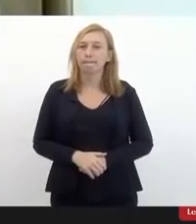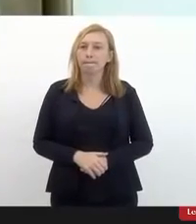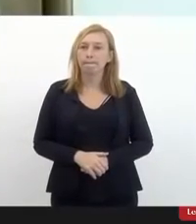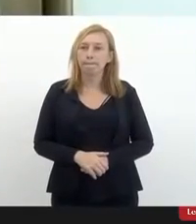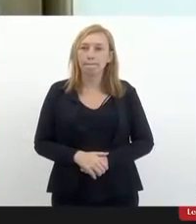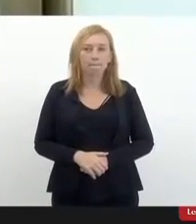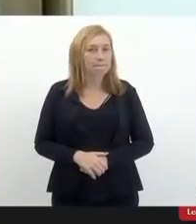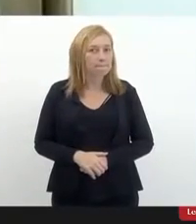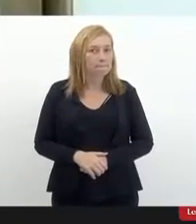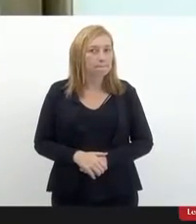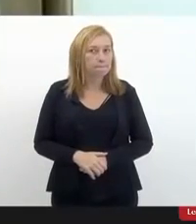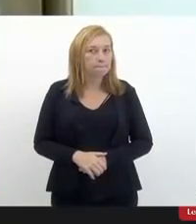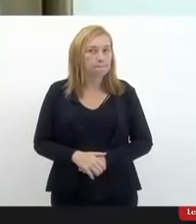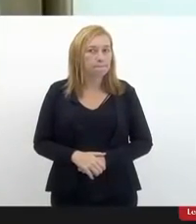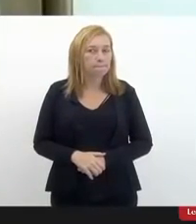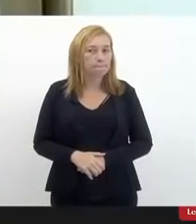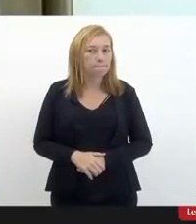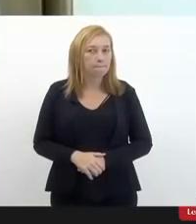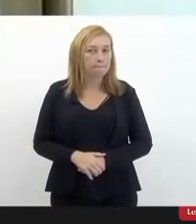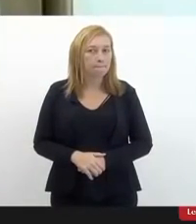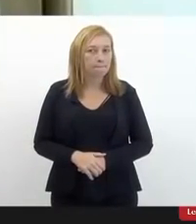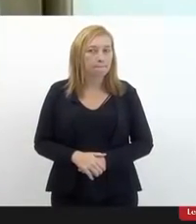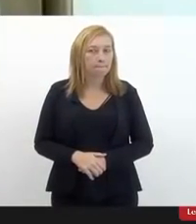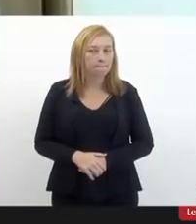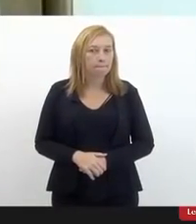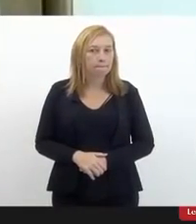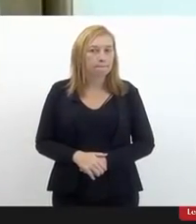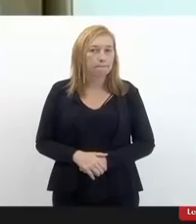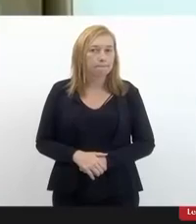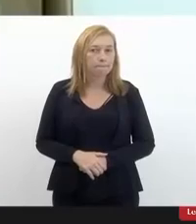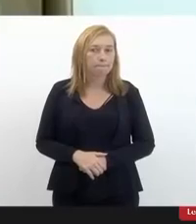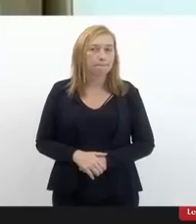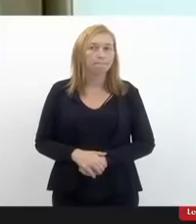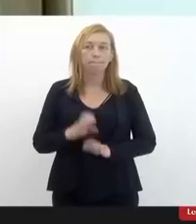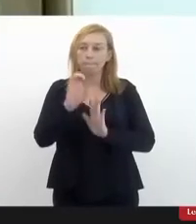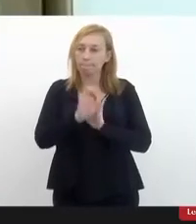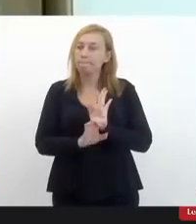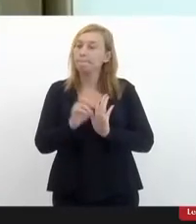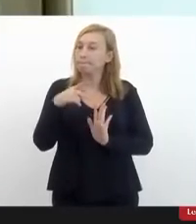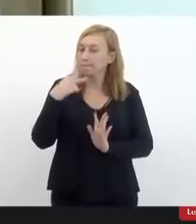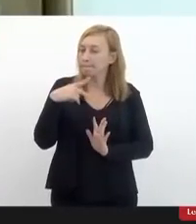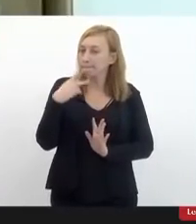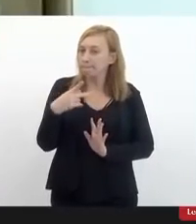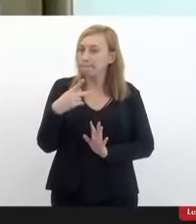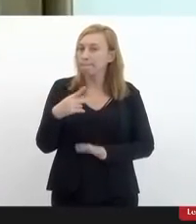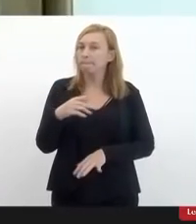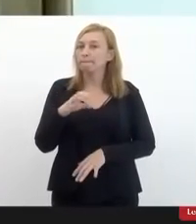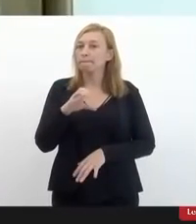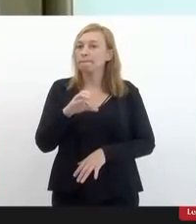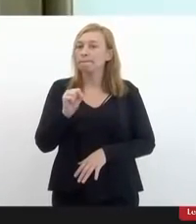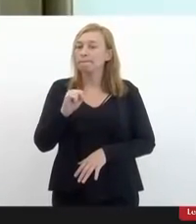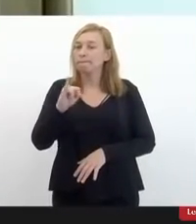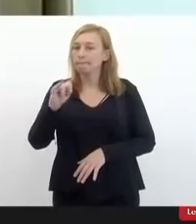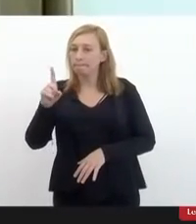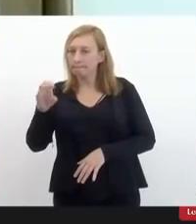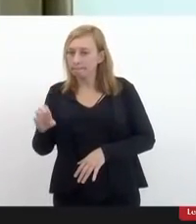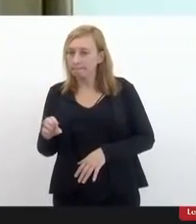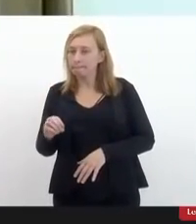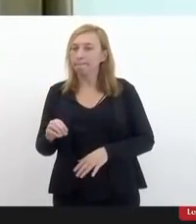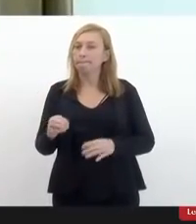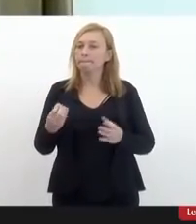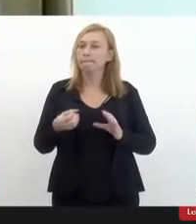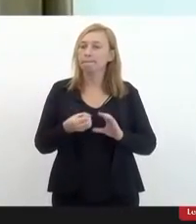do... aqui no... uma das emendas, ela fala em que além do CID, deveria ter a